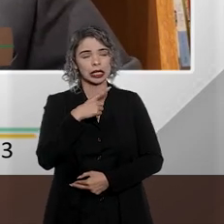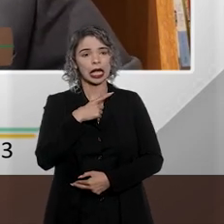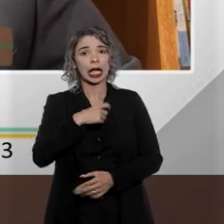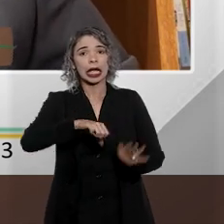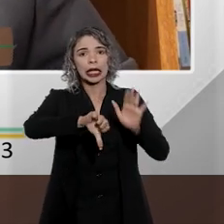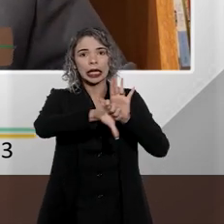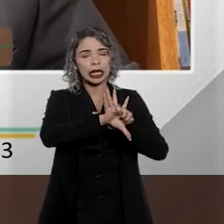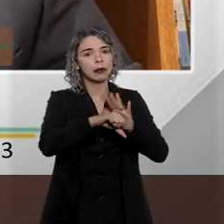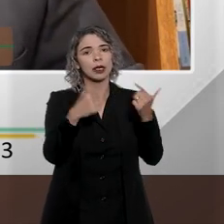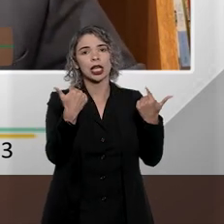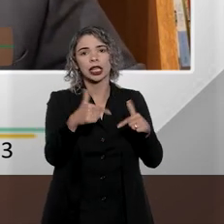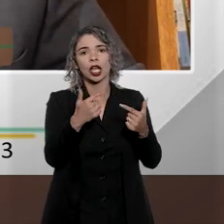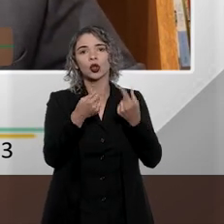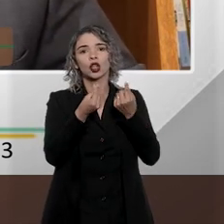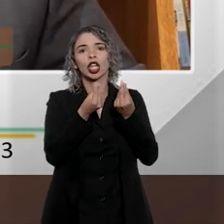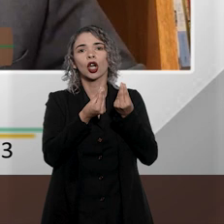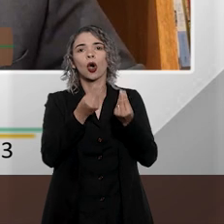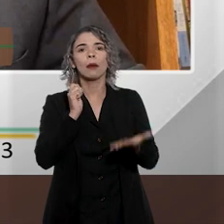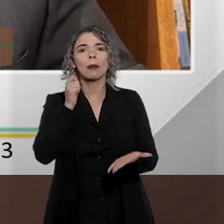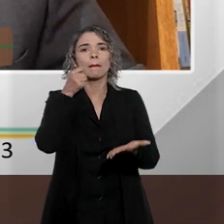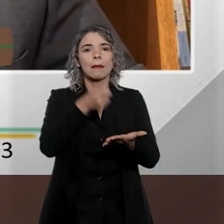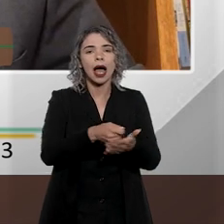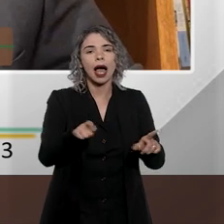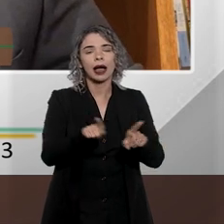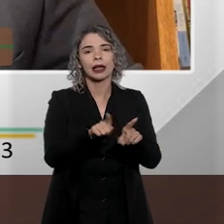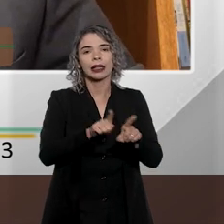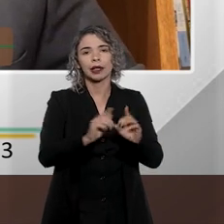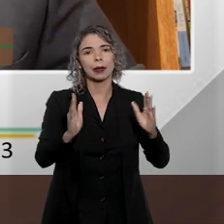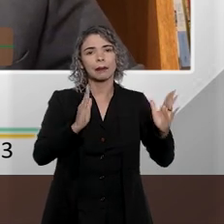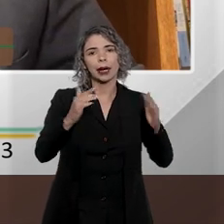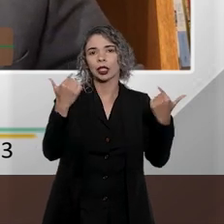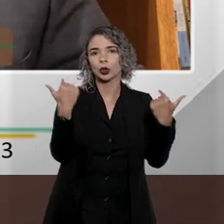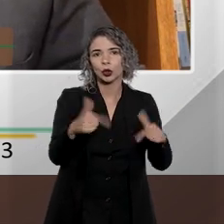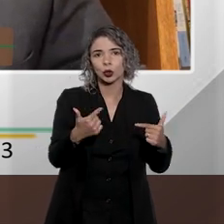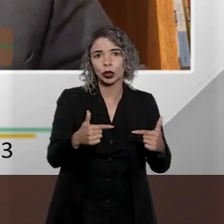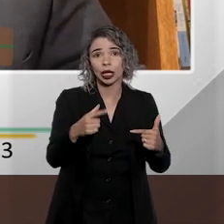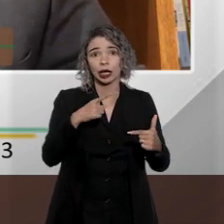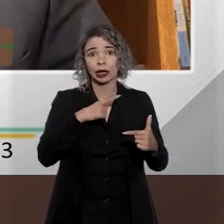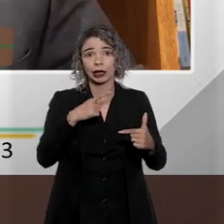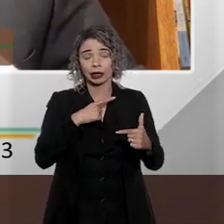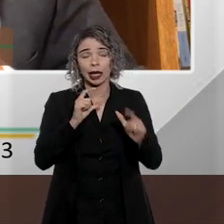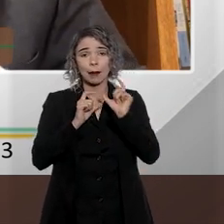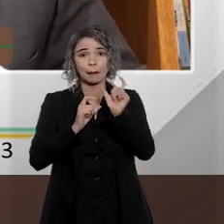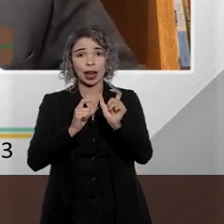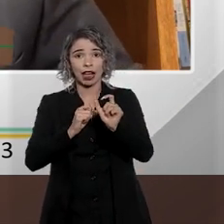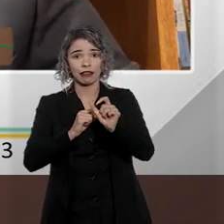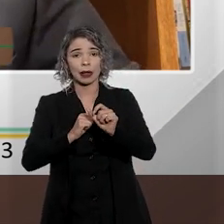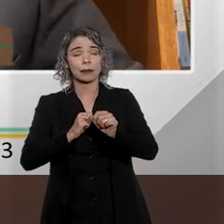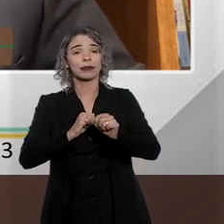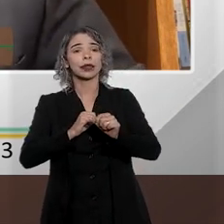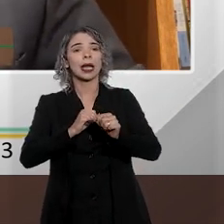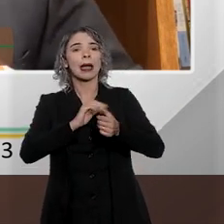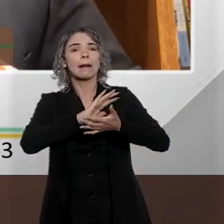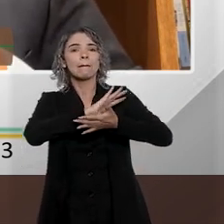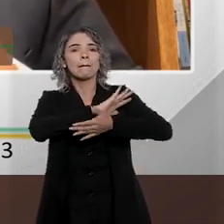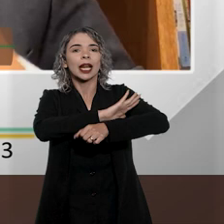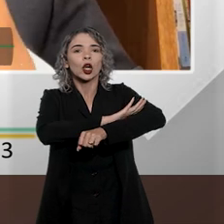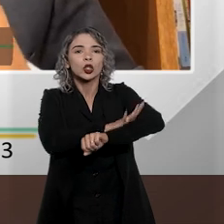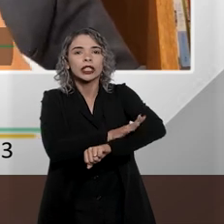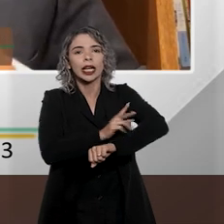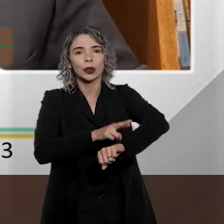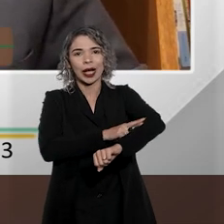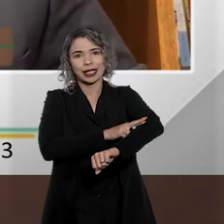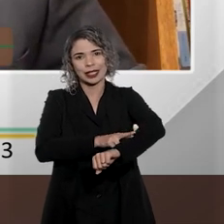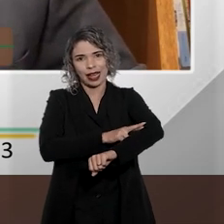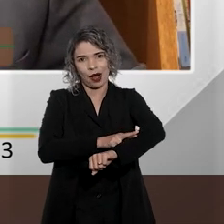imprescritível, ele cria os chamados crimes de discriminação e preconceito racial. Preconceito e discriminação. E aí